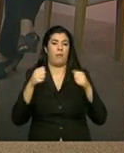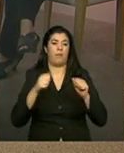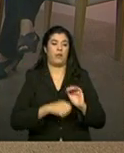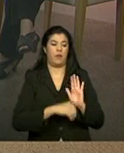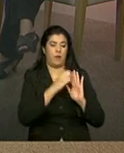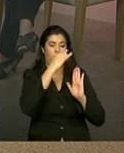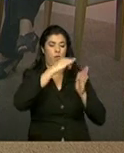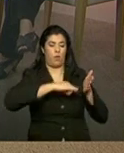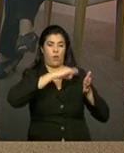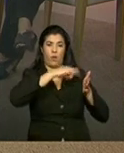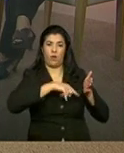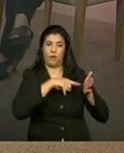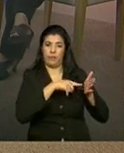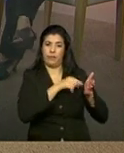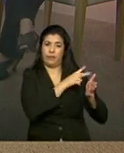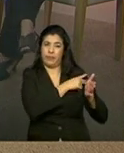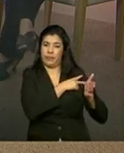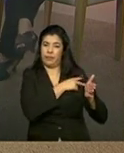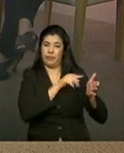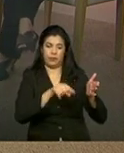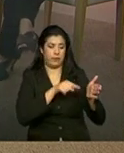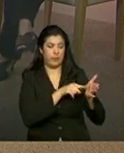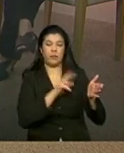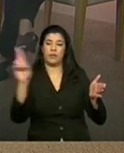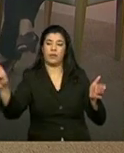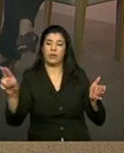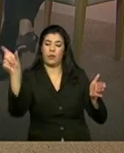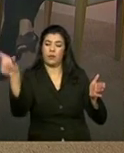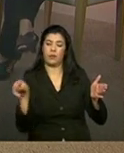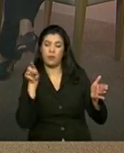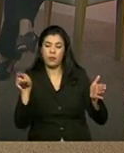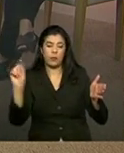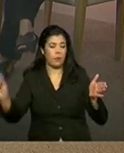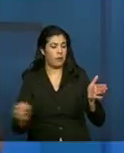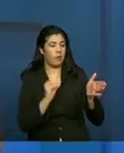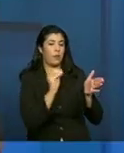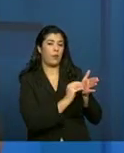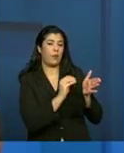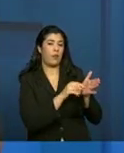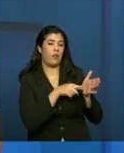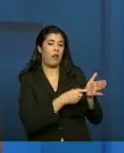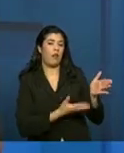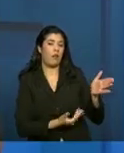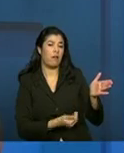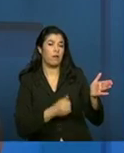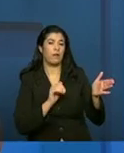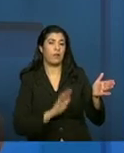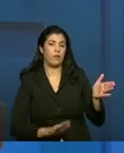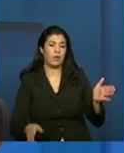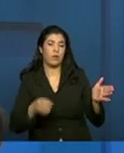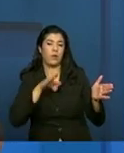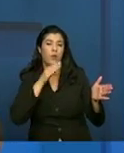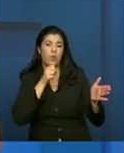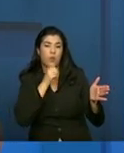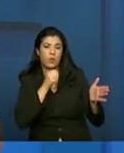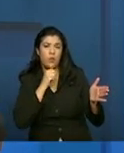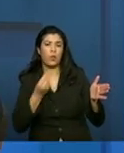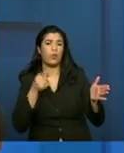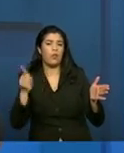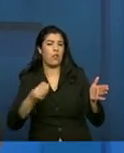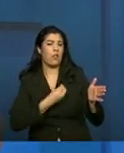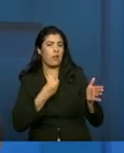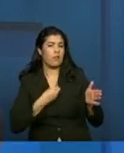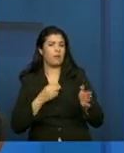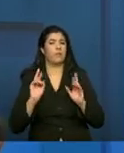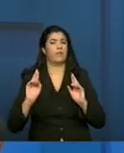técnico que diga, ah, esse adolescente, essa criança, esse idoso estava em situação de isolamento,